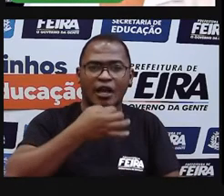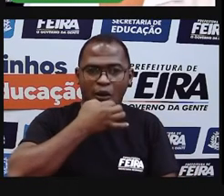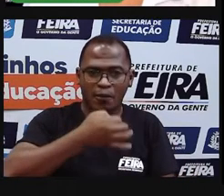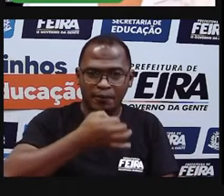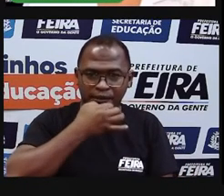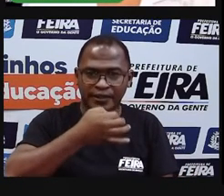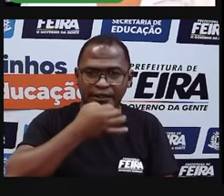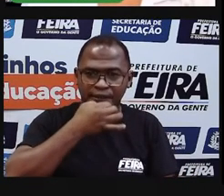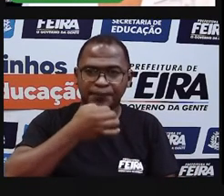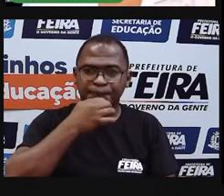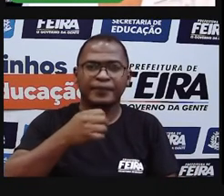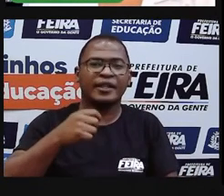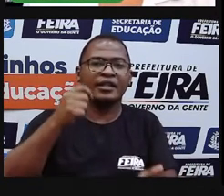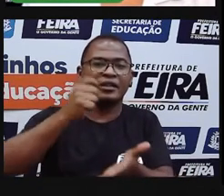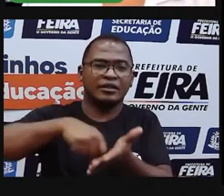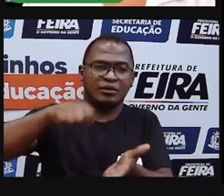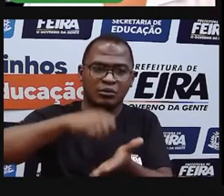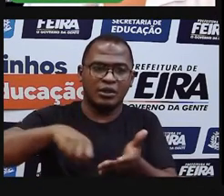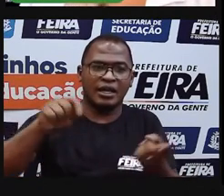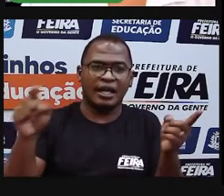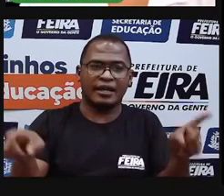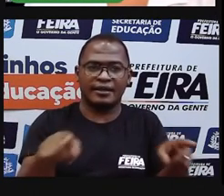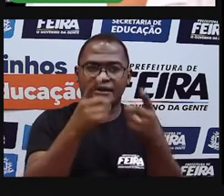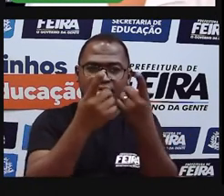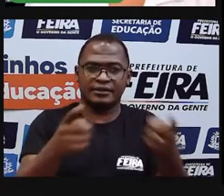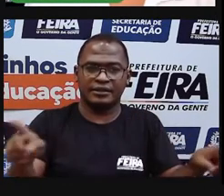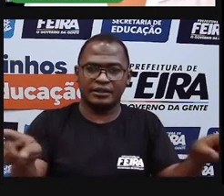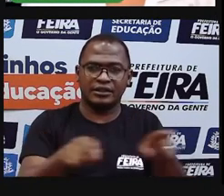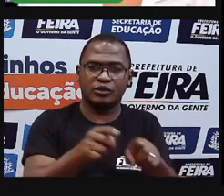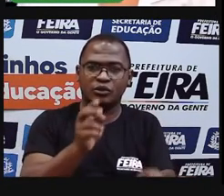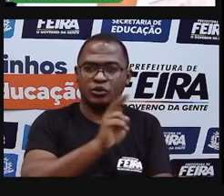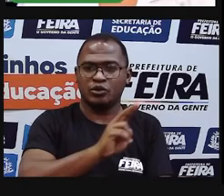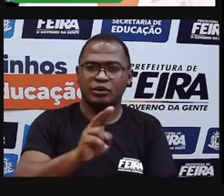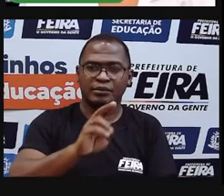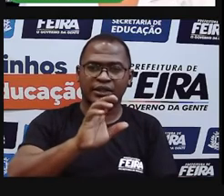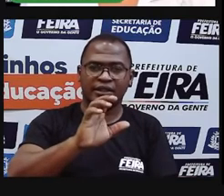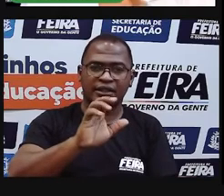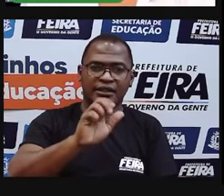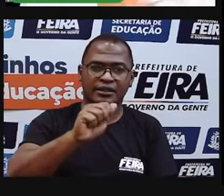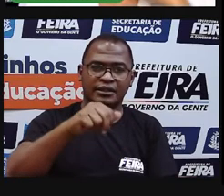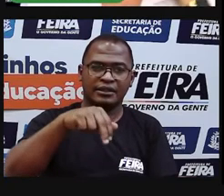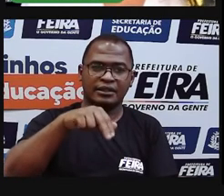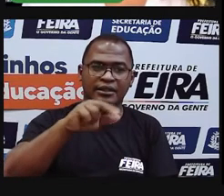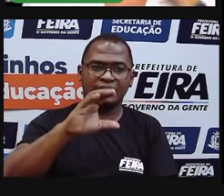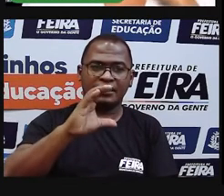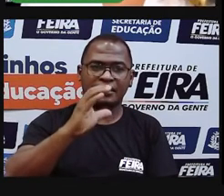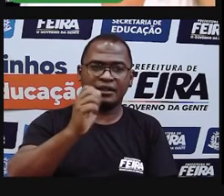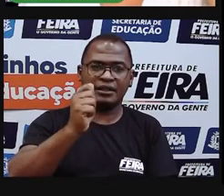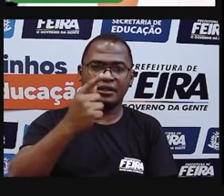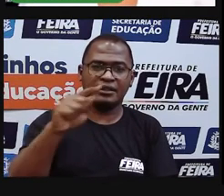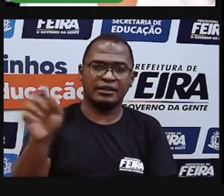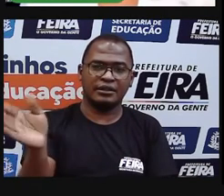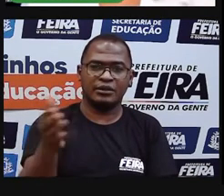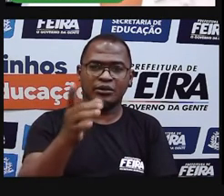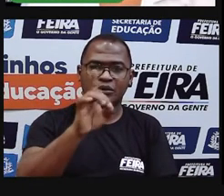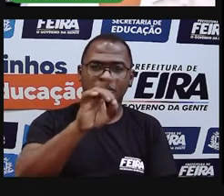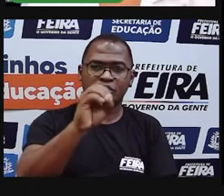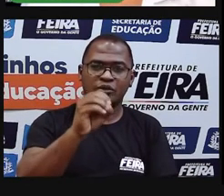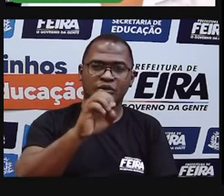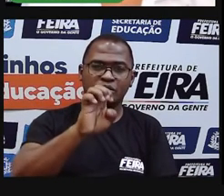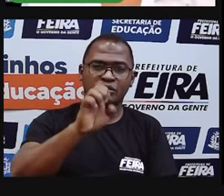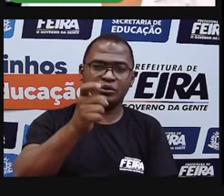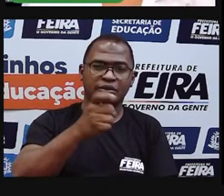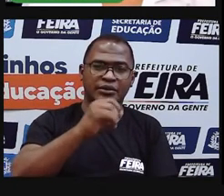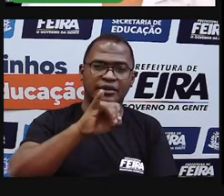Exílio. Ela é muito interessante. Eu tô deixando aqui a indicação, ó, do link que vocês podem estar acessando depois no